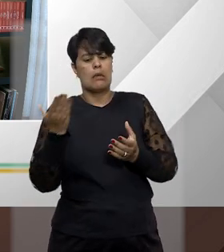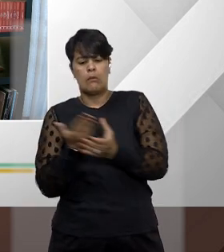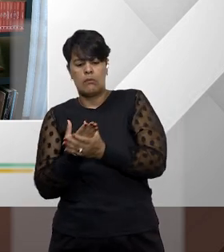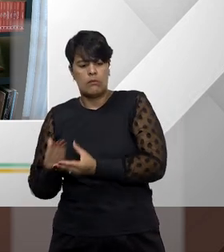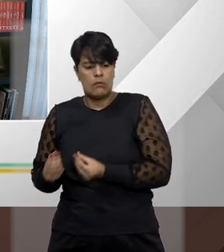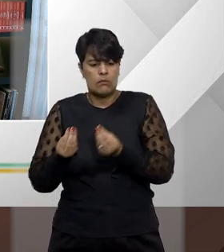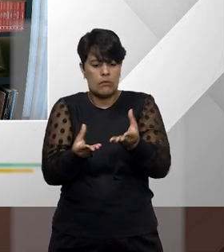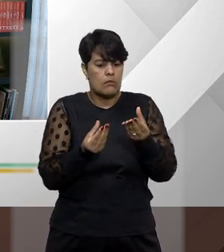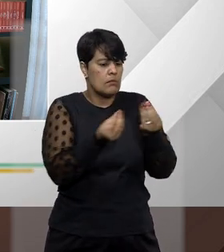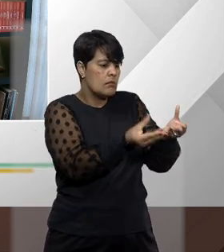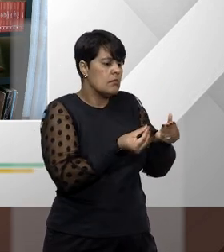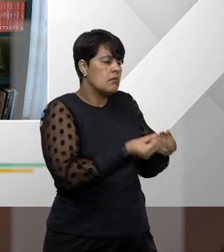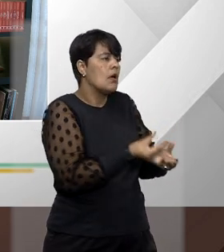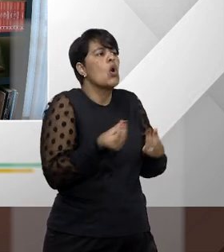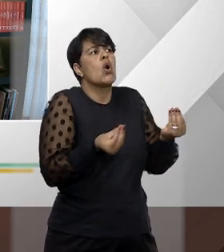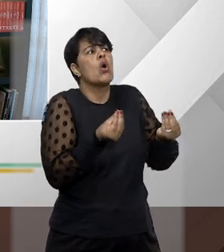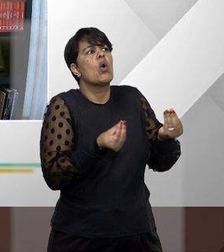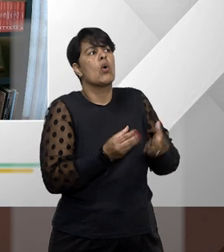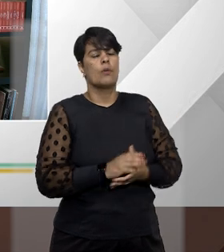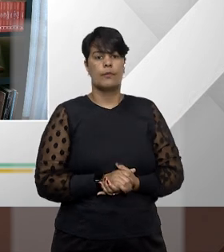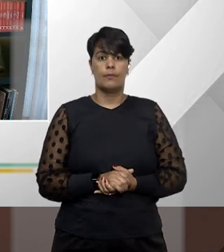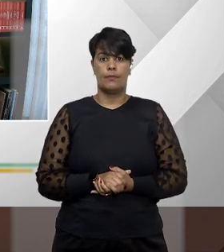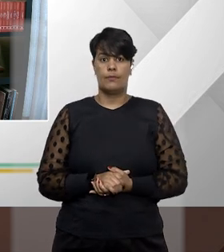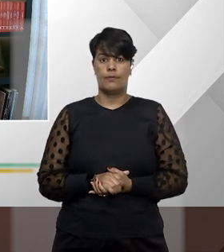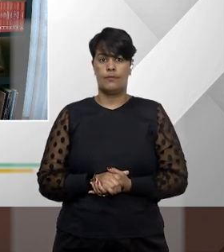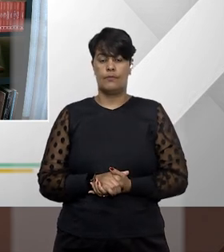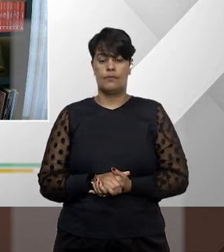julgar esse tipo de ação mandamental?